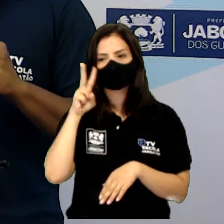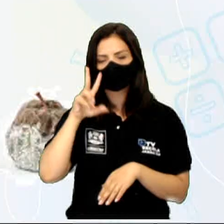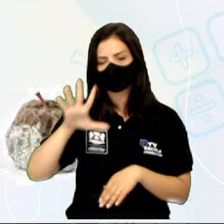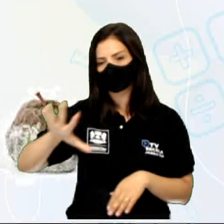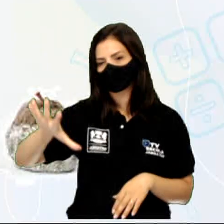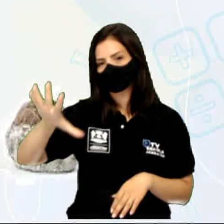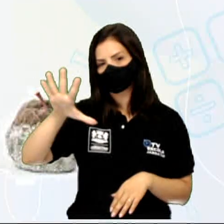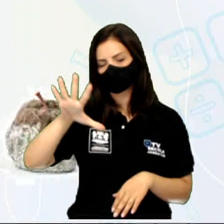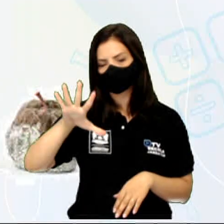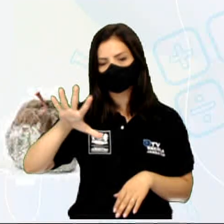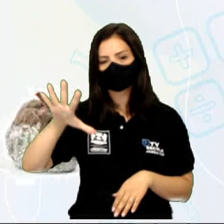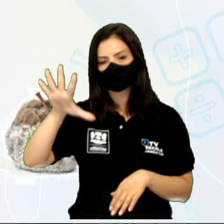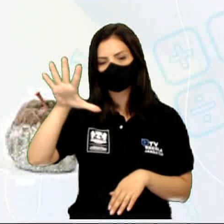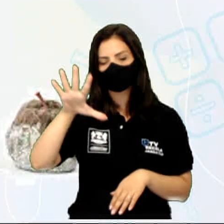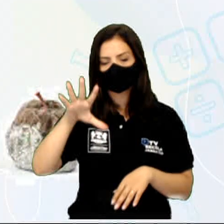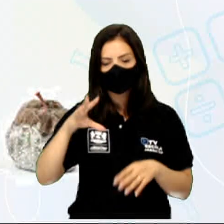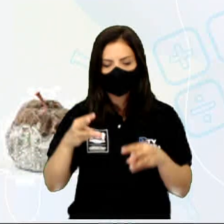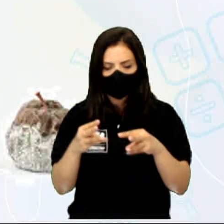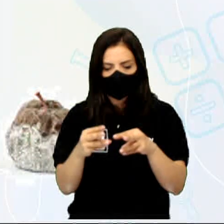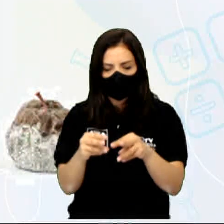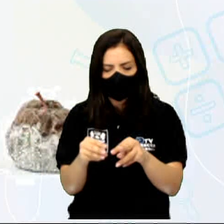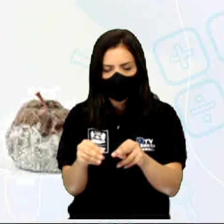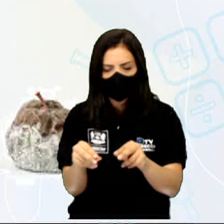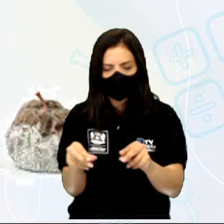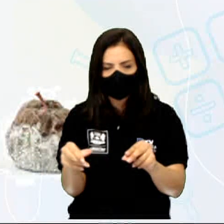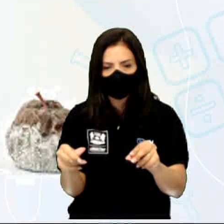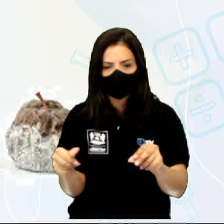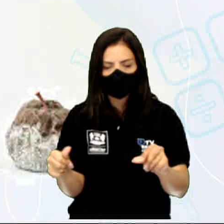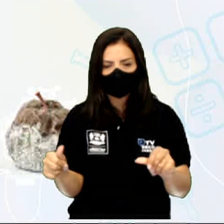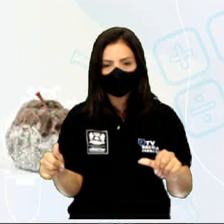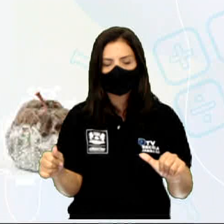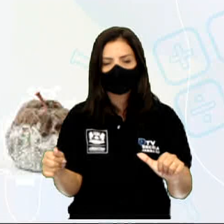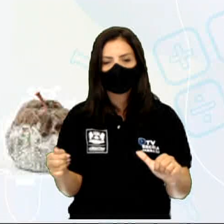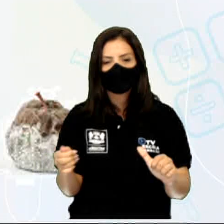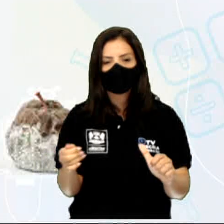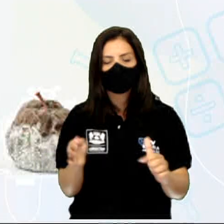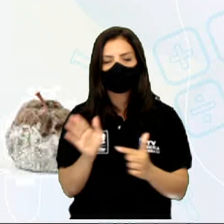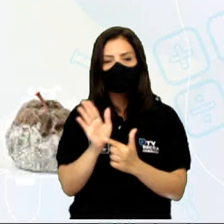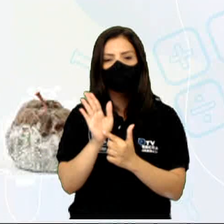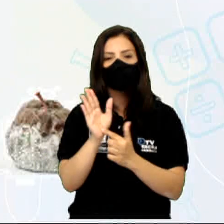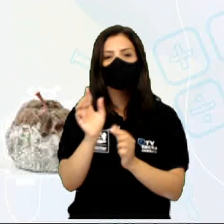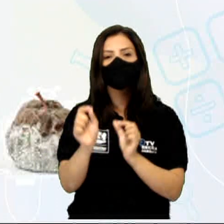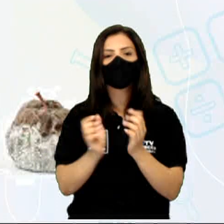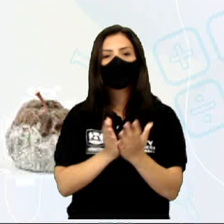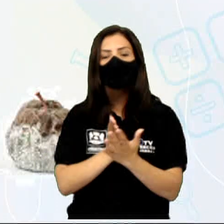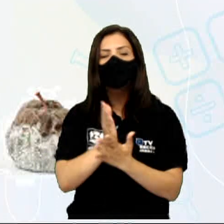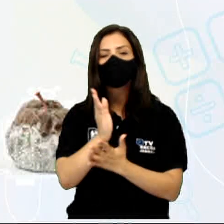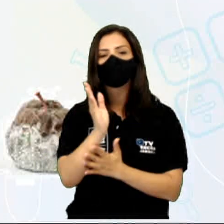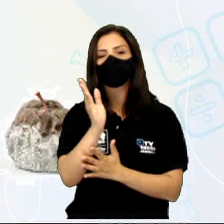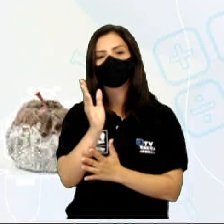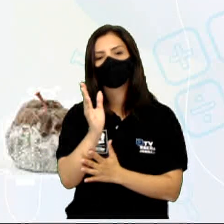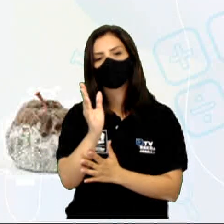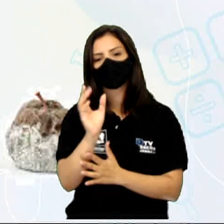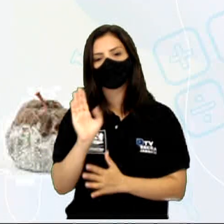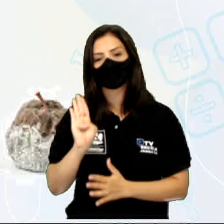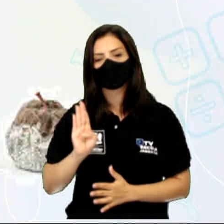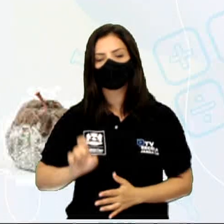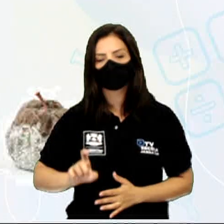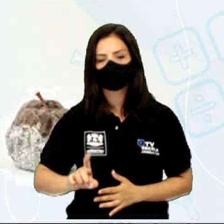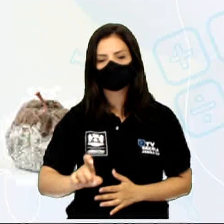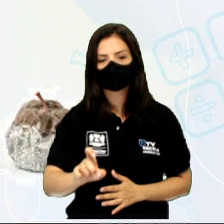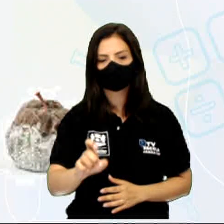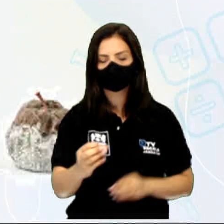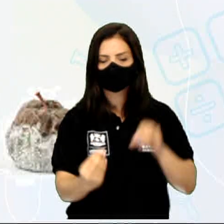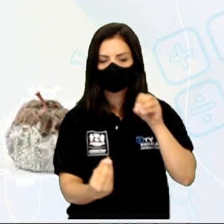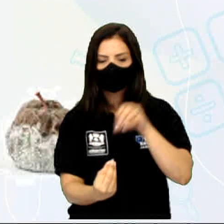Os decompositores são representados pelos fungos, bactérias e alguns protozoários.